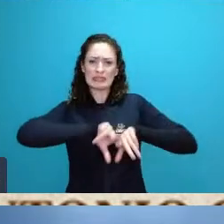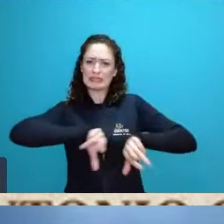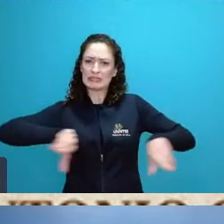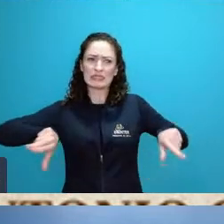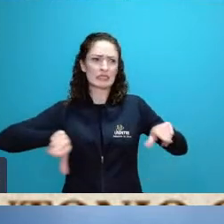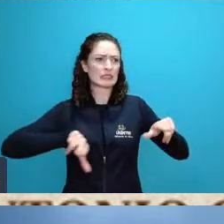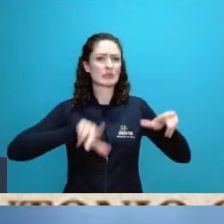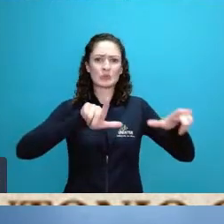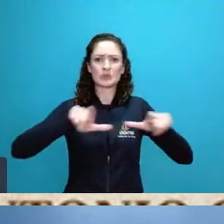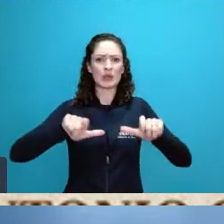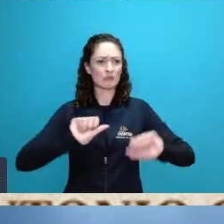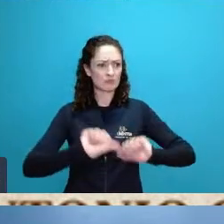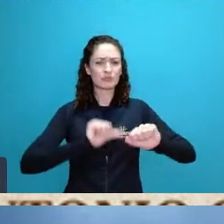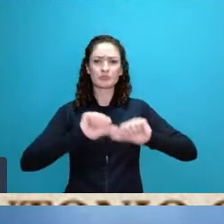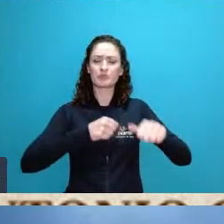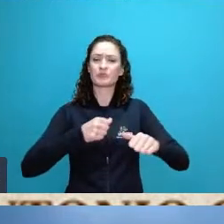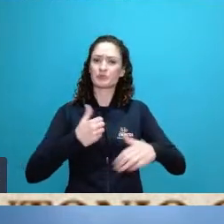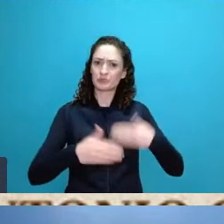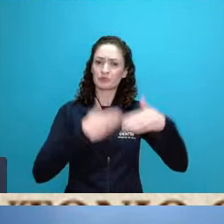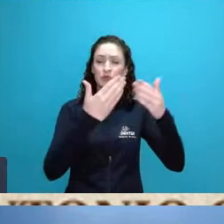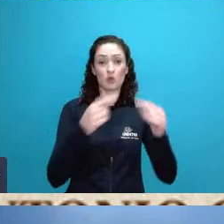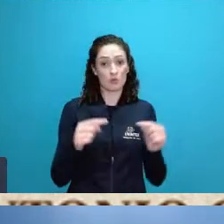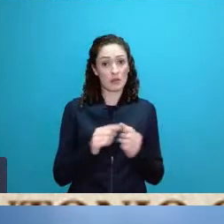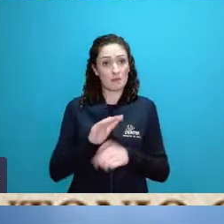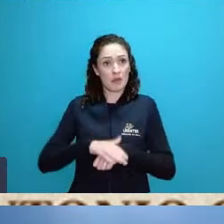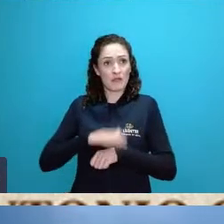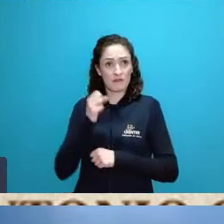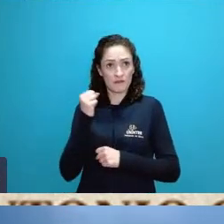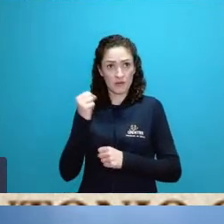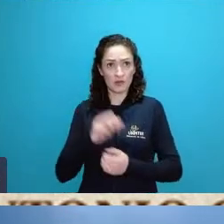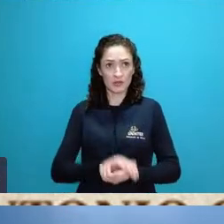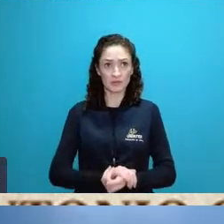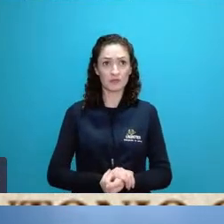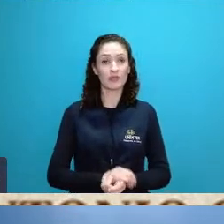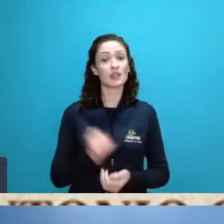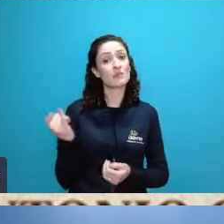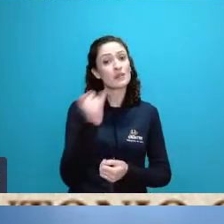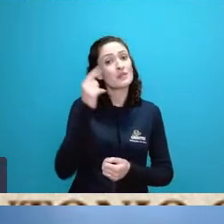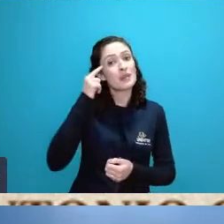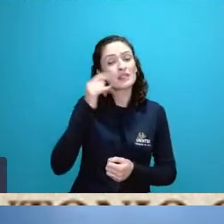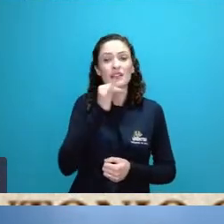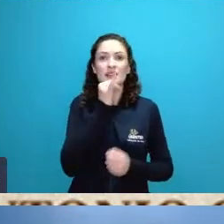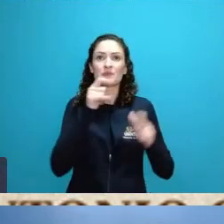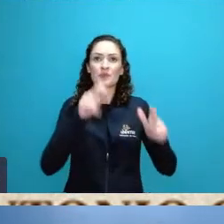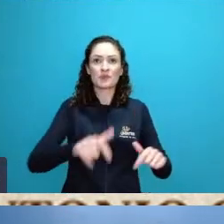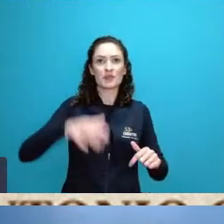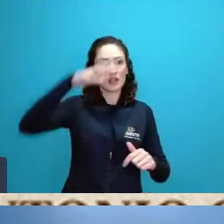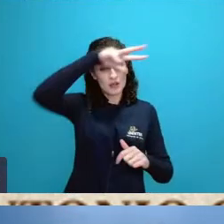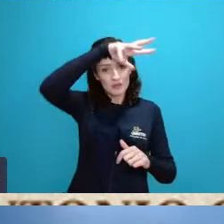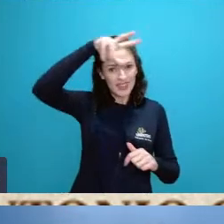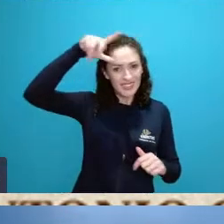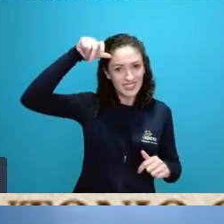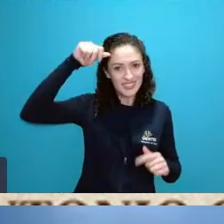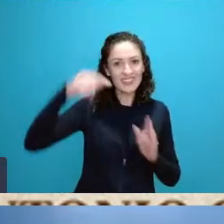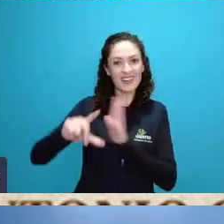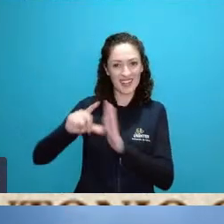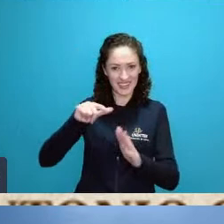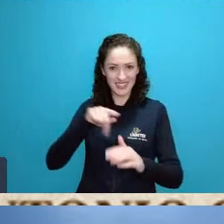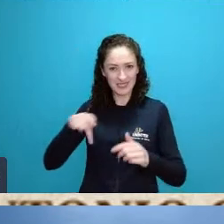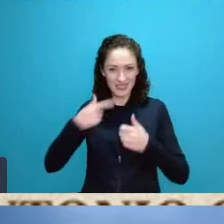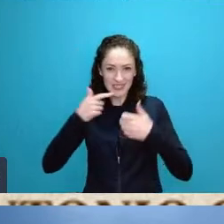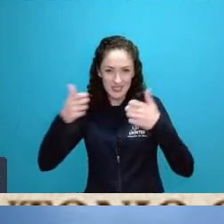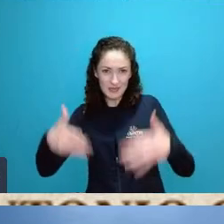já mais consolidada enfim e aí a gente pensa a Amazônia como até foi um grande exemplo que você traz assim